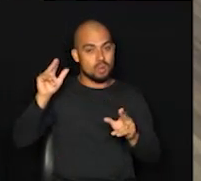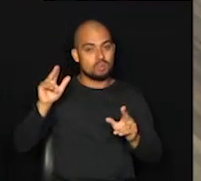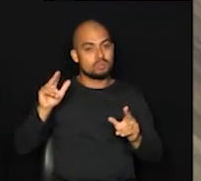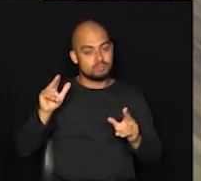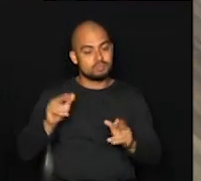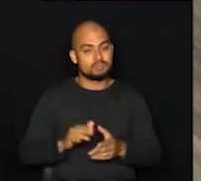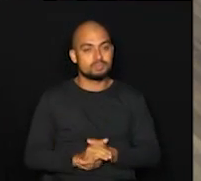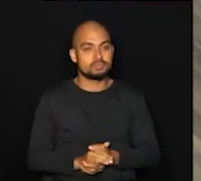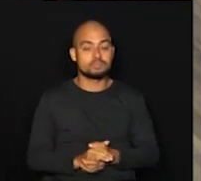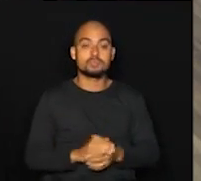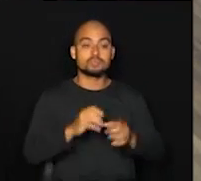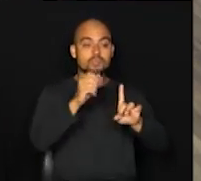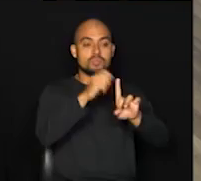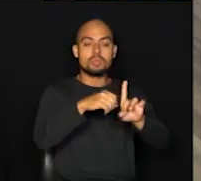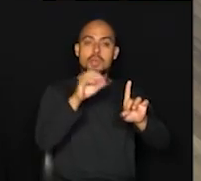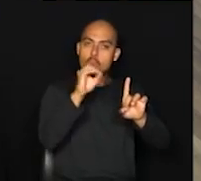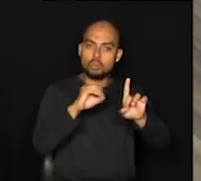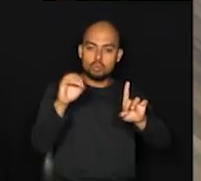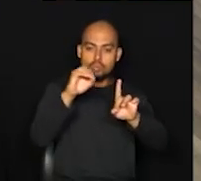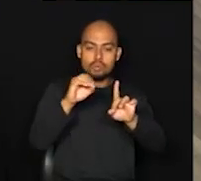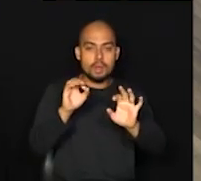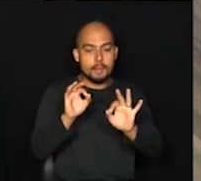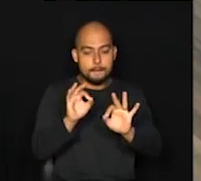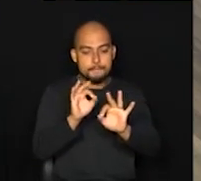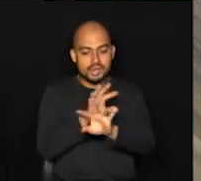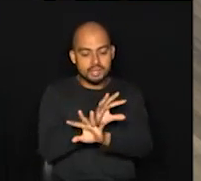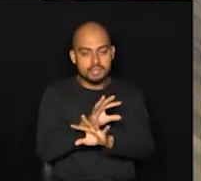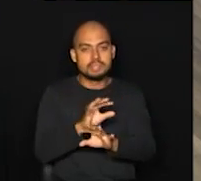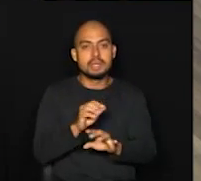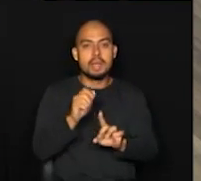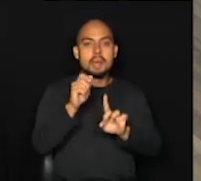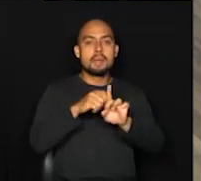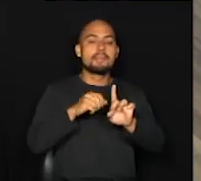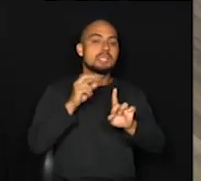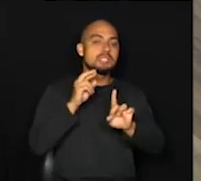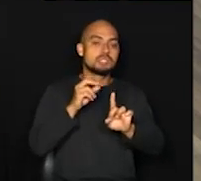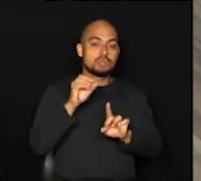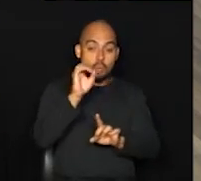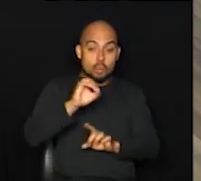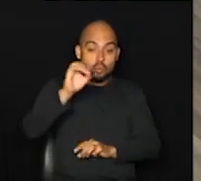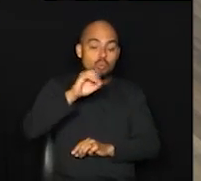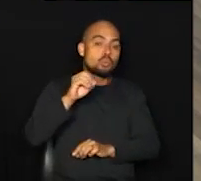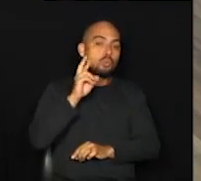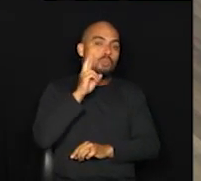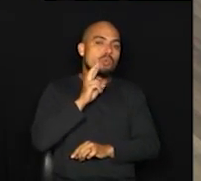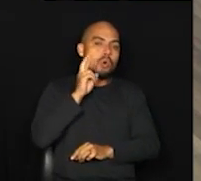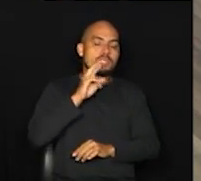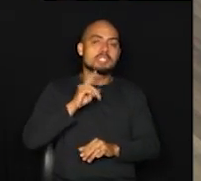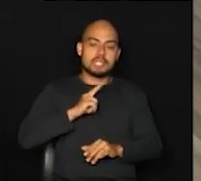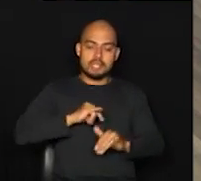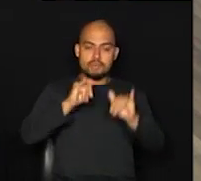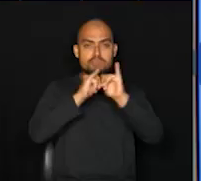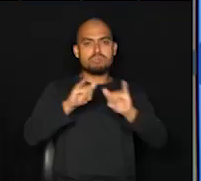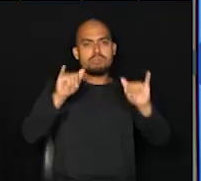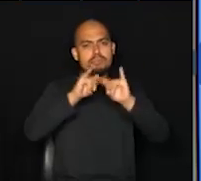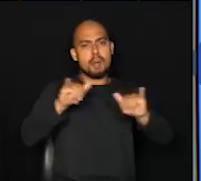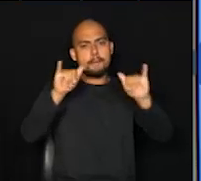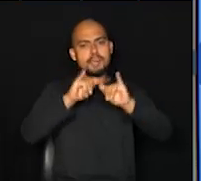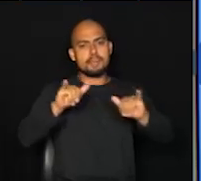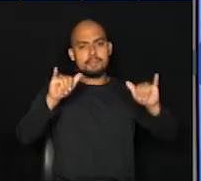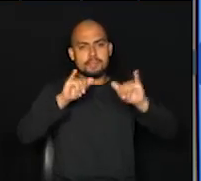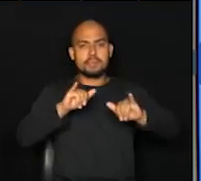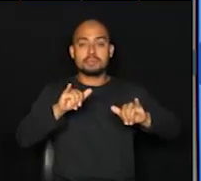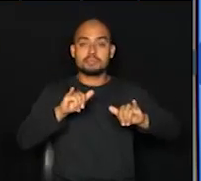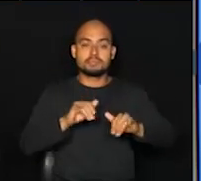Mês de outubro está se encerrando, um mês que foi dedicado a outubro rosa e com muitas campanhas. Sim, muitas campanhas e